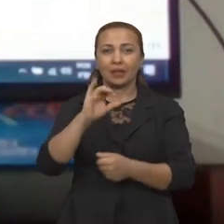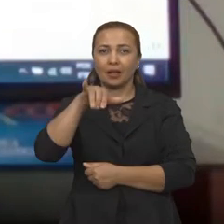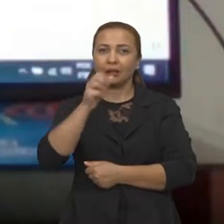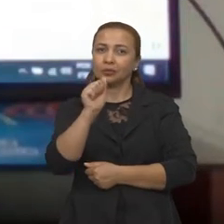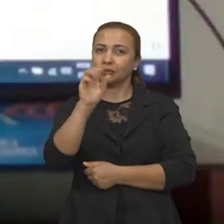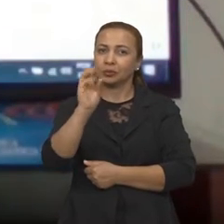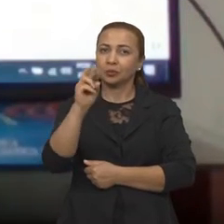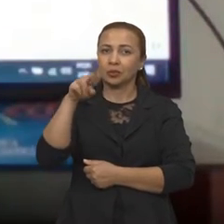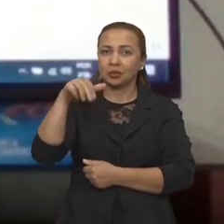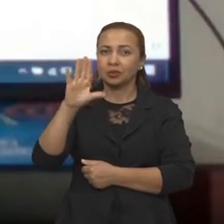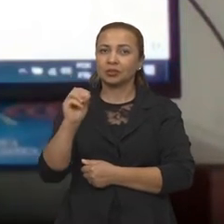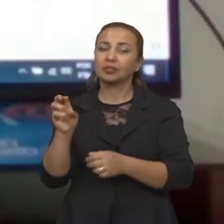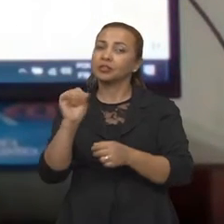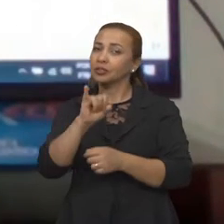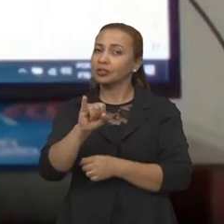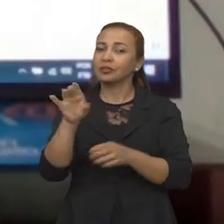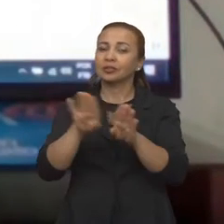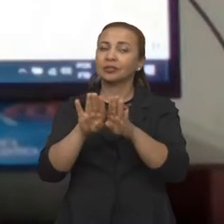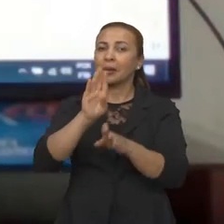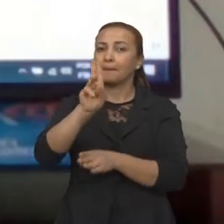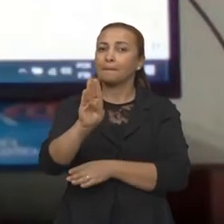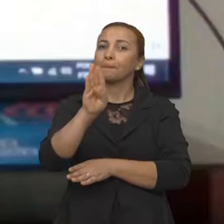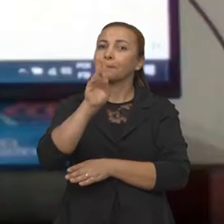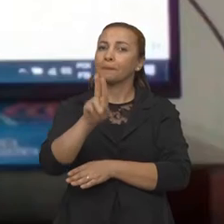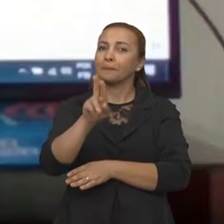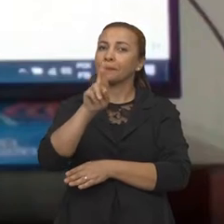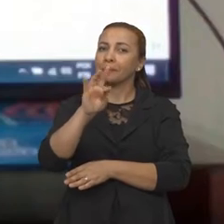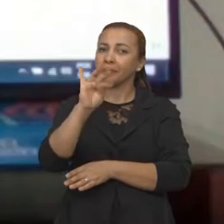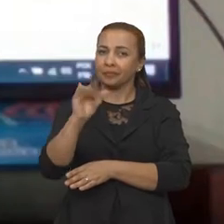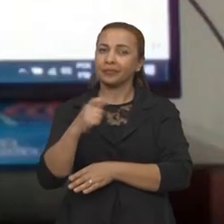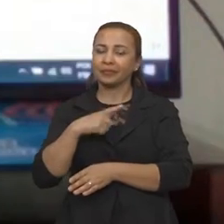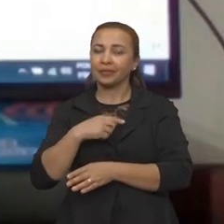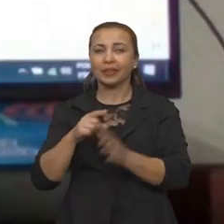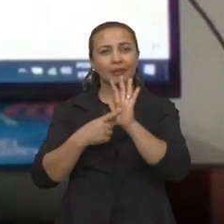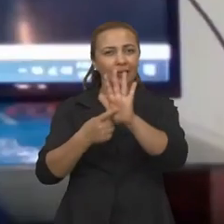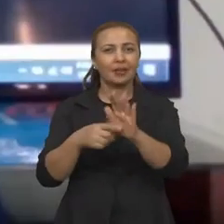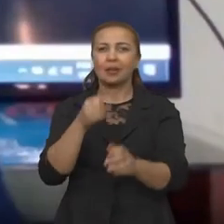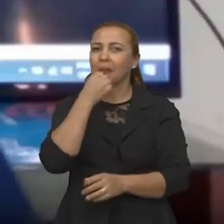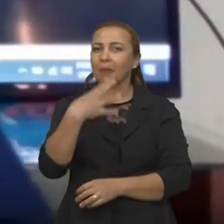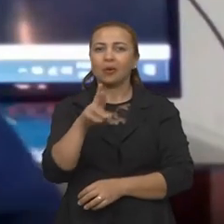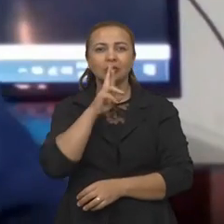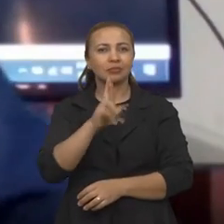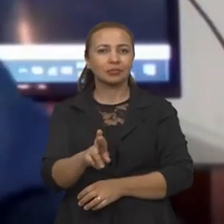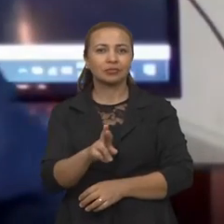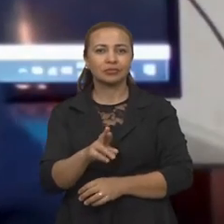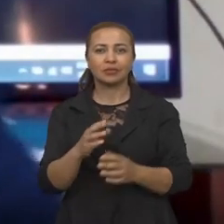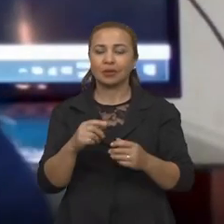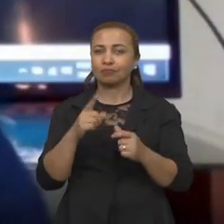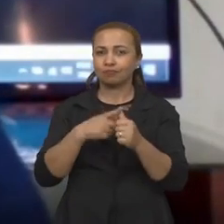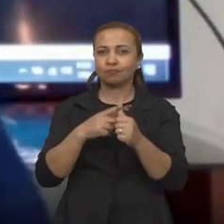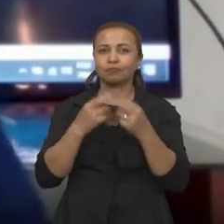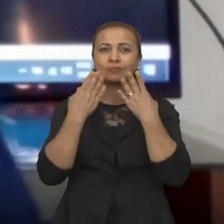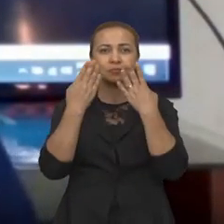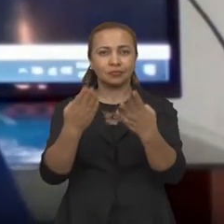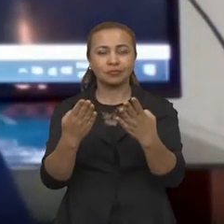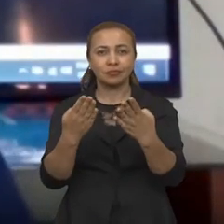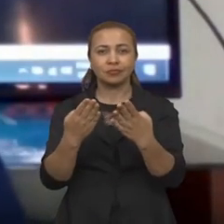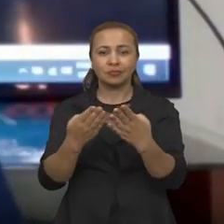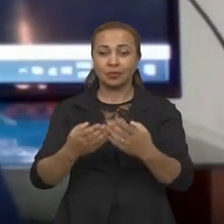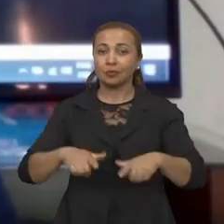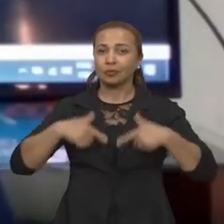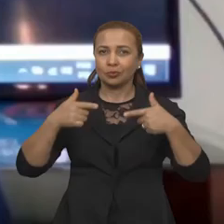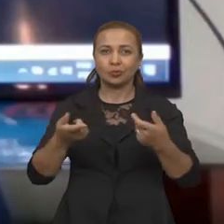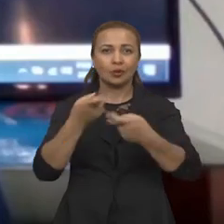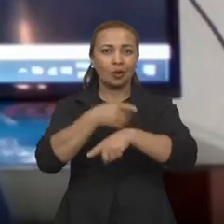jaburundi, derivados do buriti, esses compostos têm apresentado bons resultados. Uma das frentes de trabalho no combate à Covid